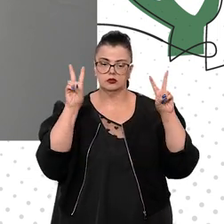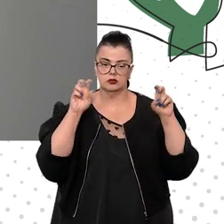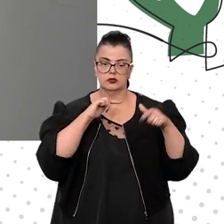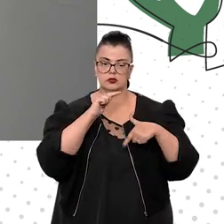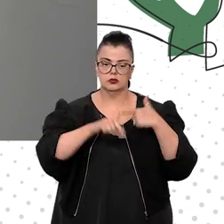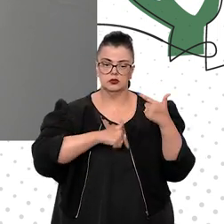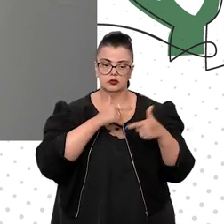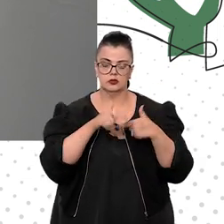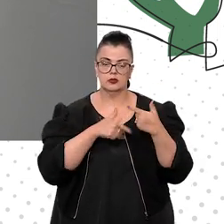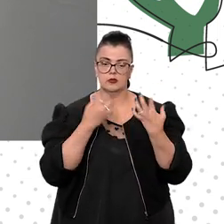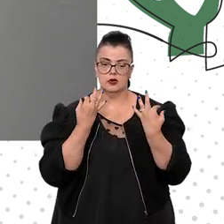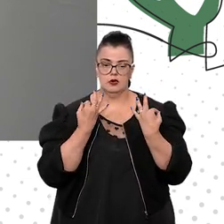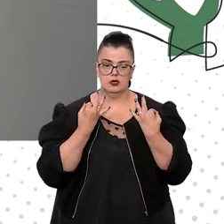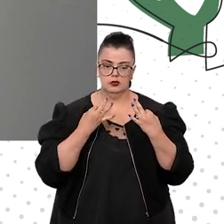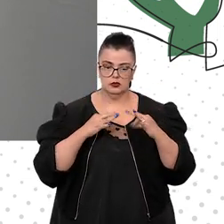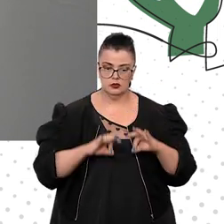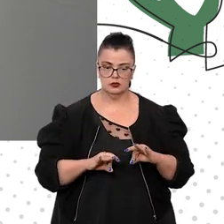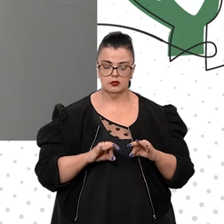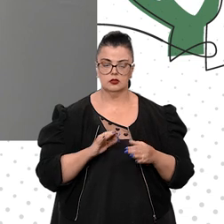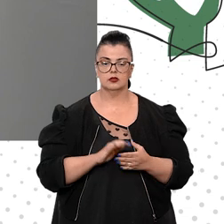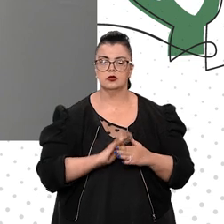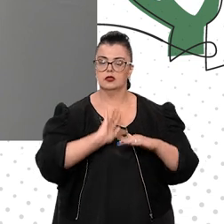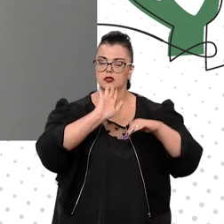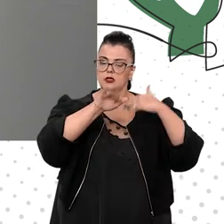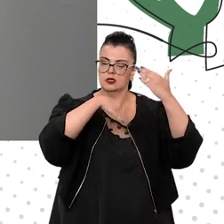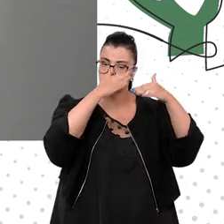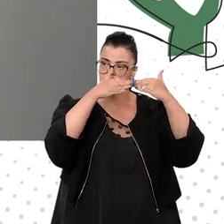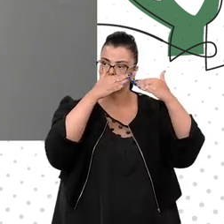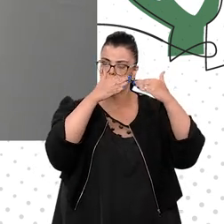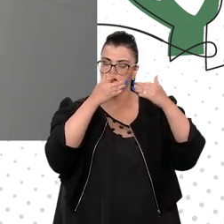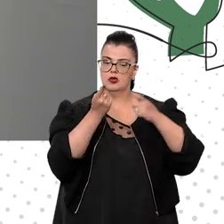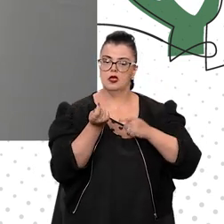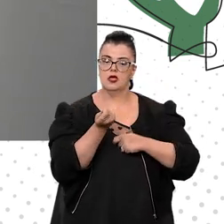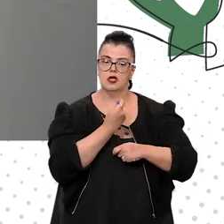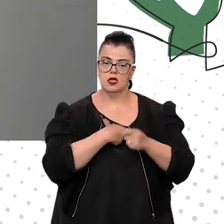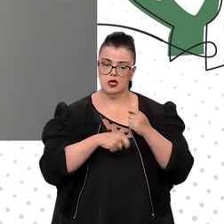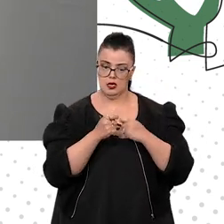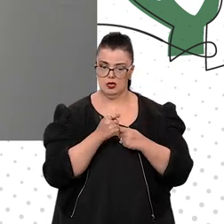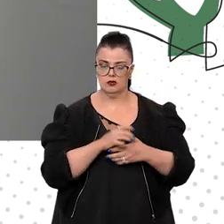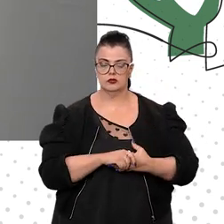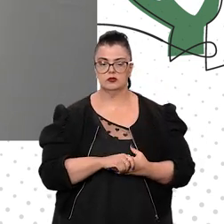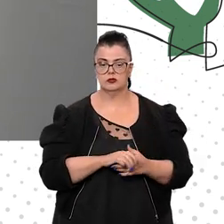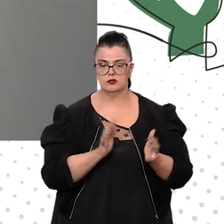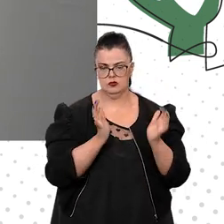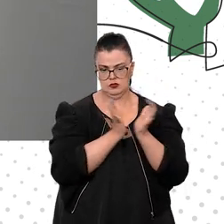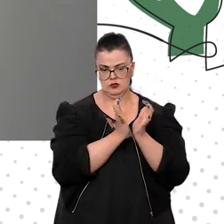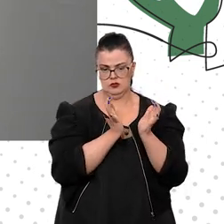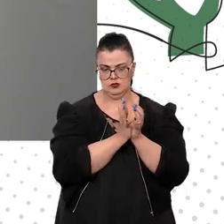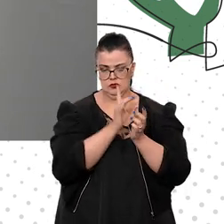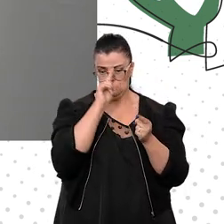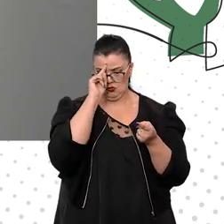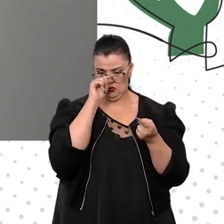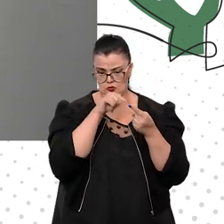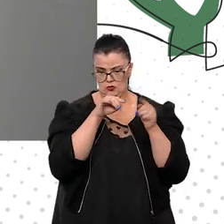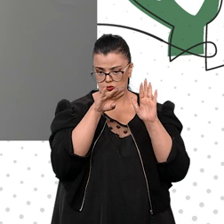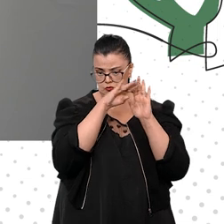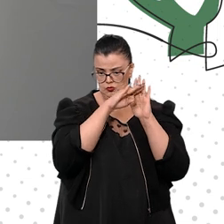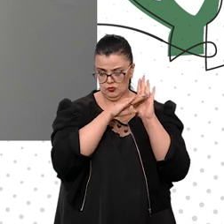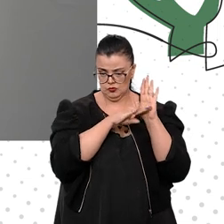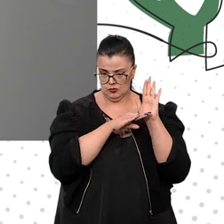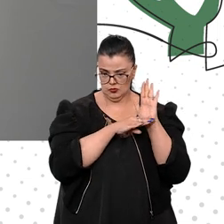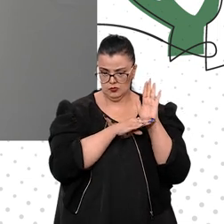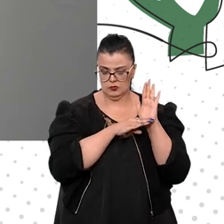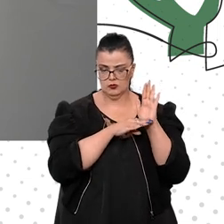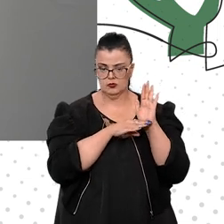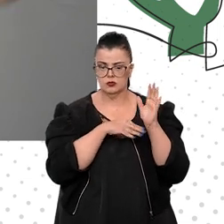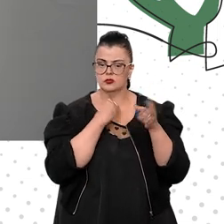Decente e Crencimento Econômico. Esse conjunto de objetivos tem por pano de fundo o